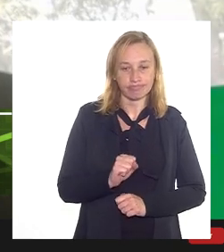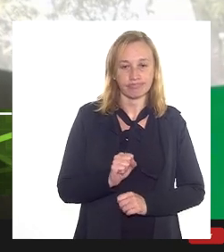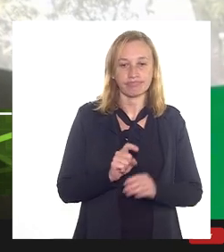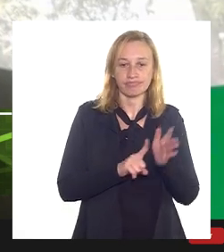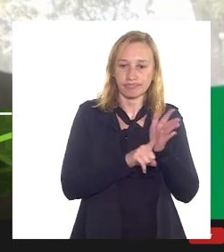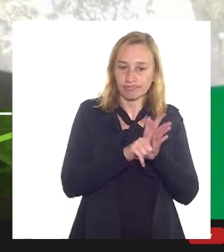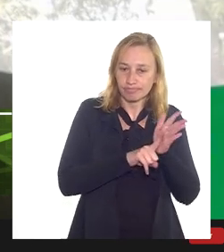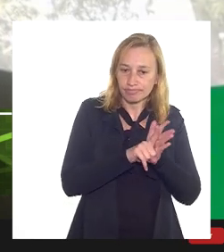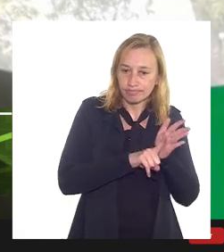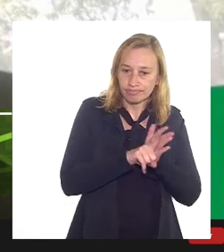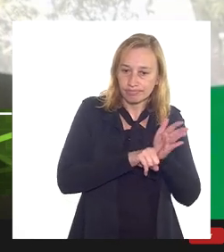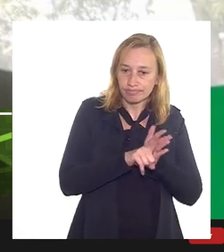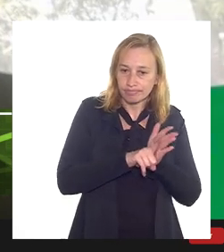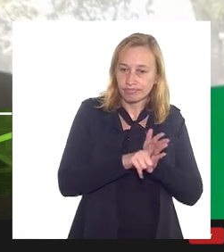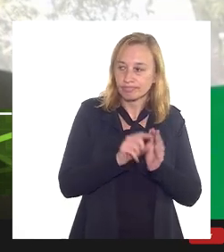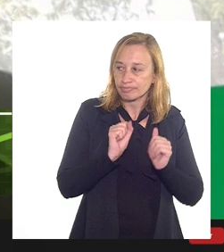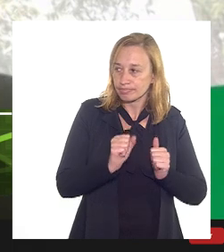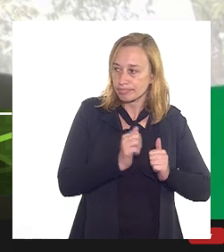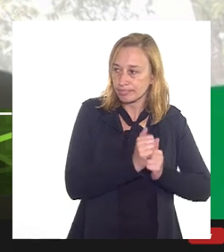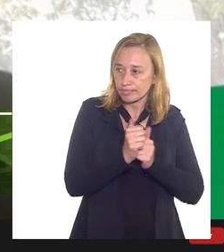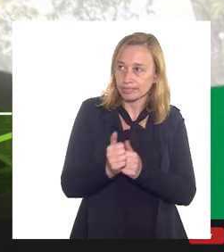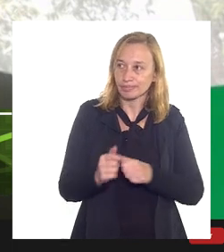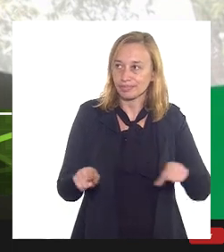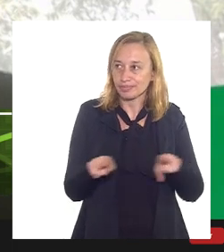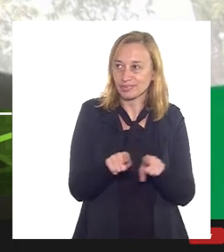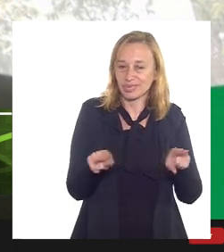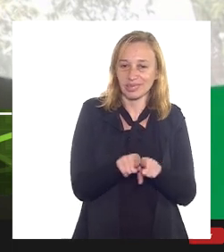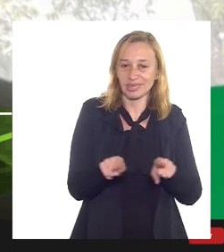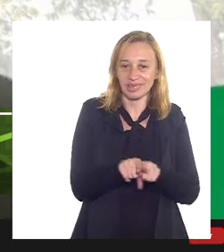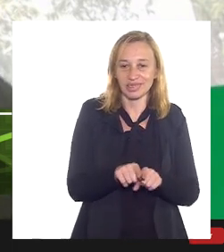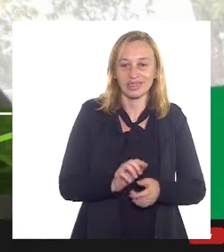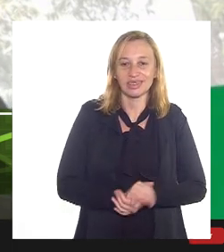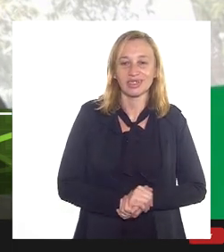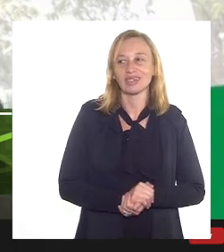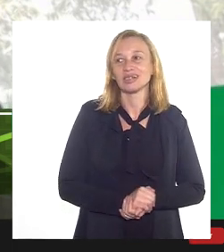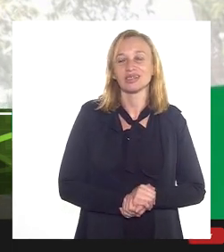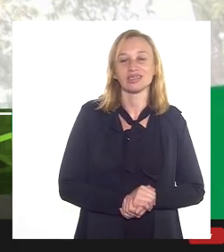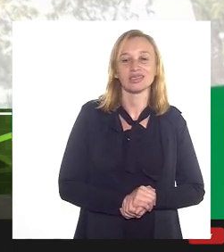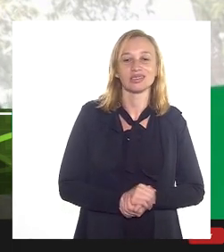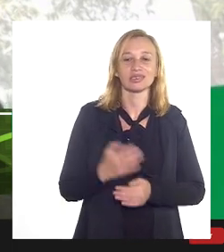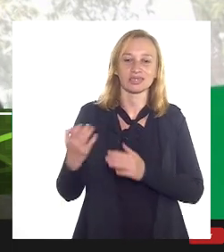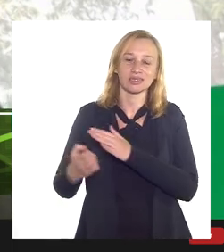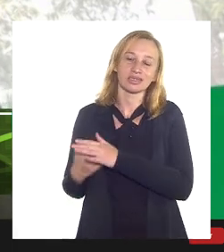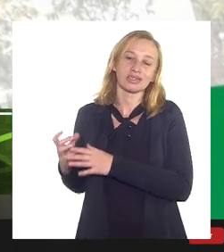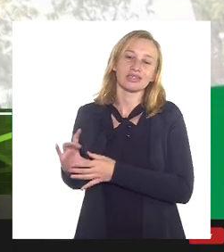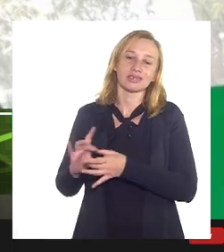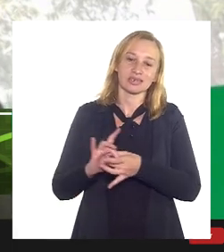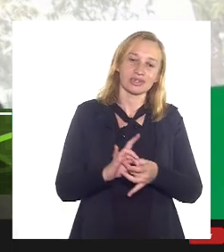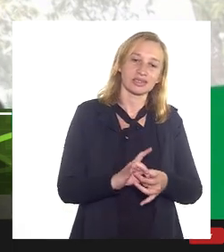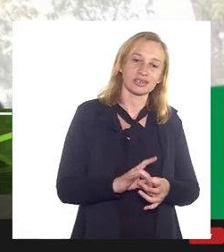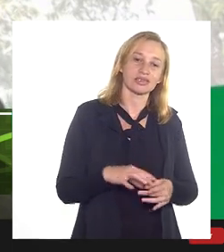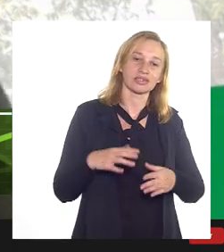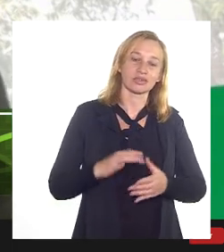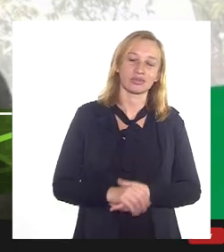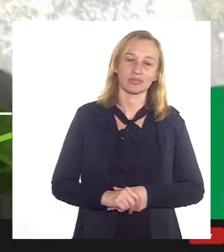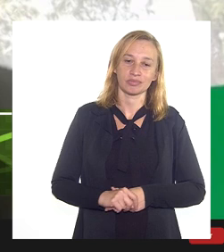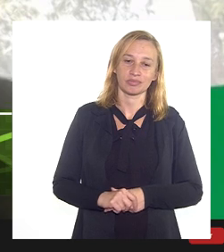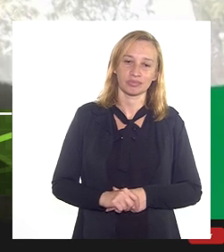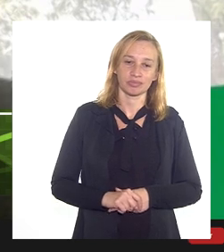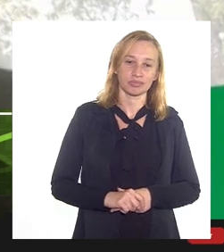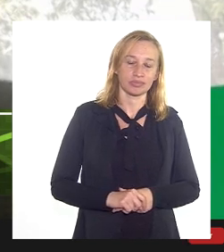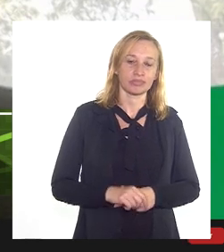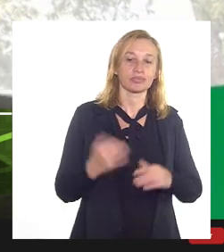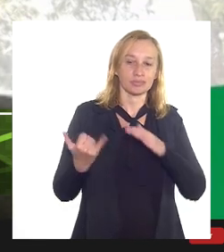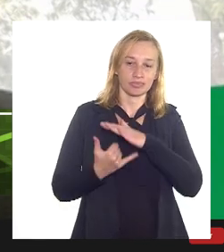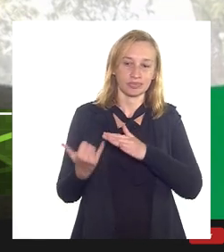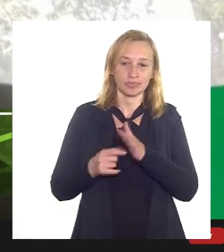análise e a gente pode encaminhar também a essa CPI a relação dos convênios atualmente celebrados com as